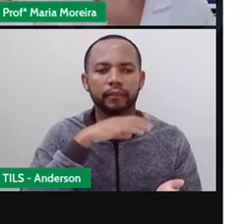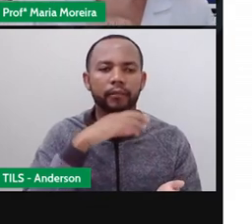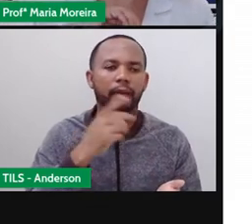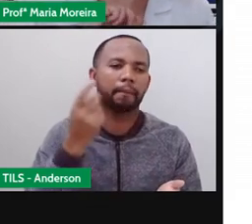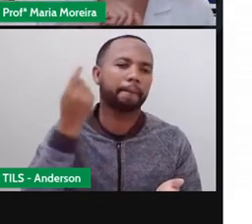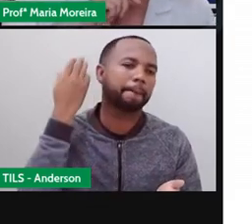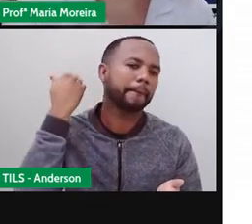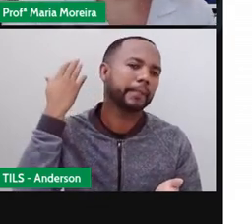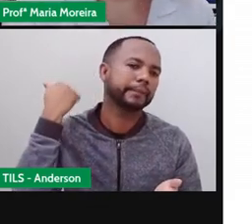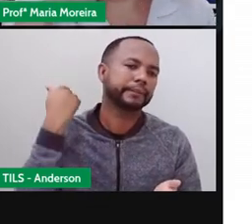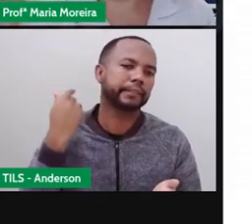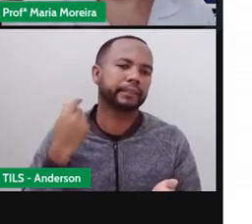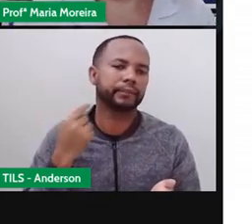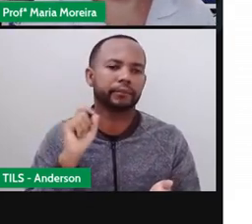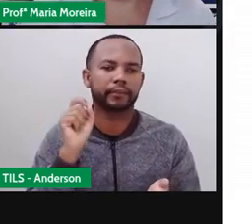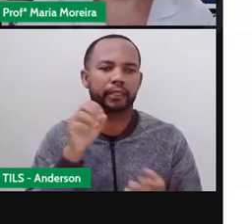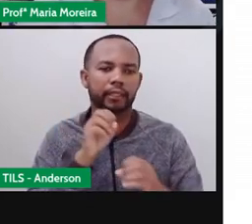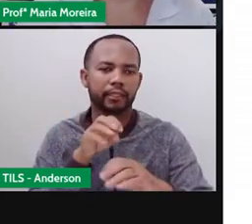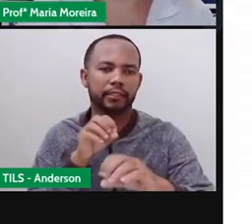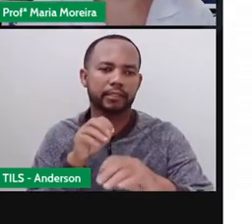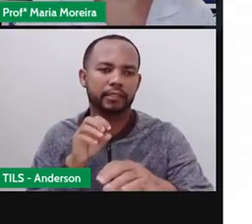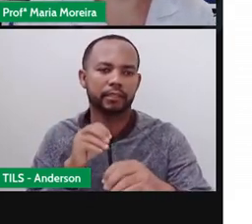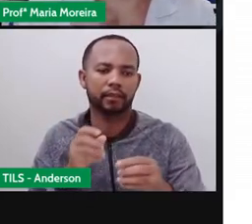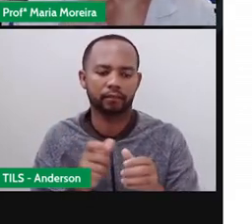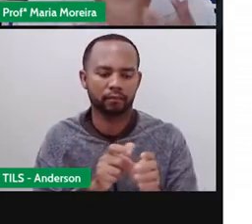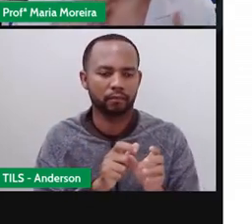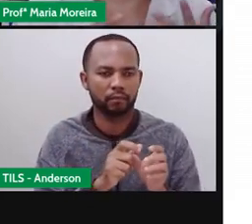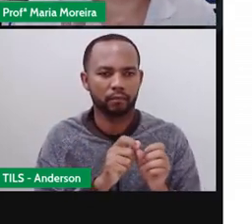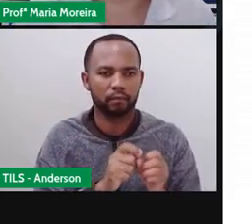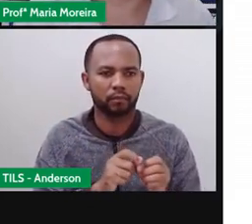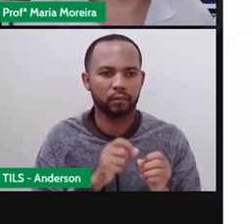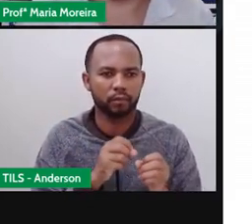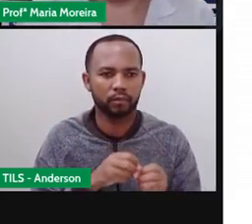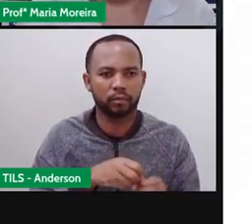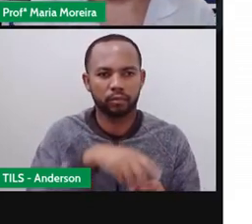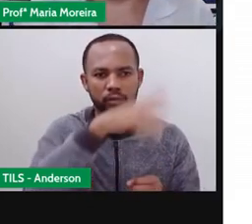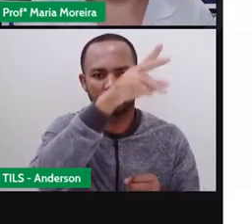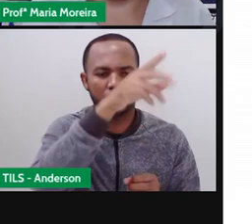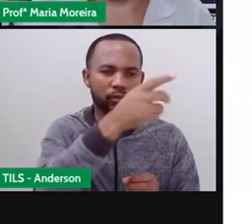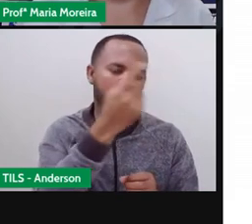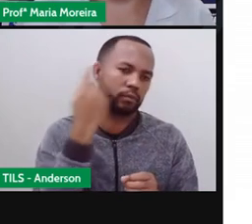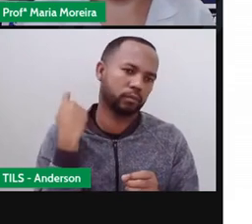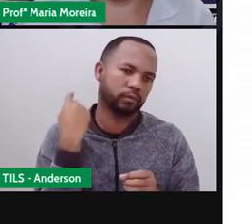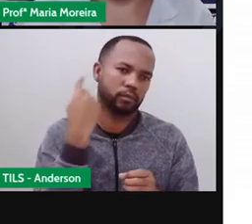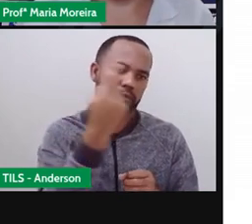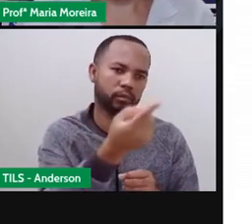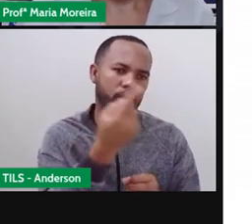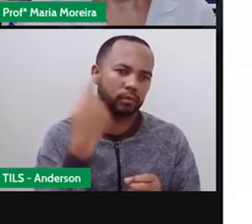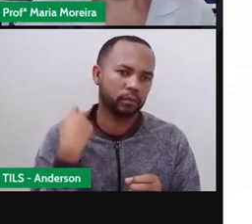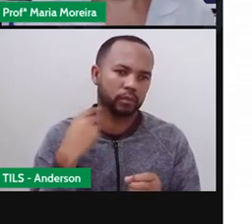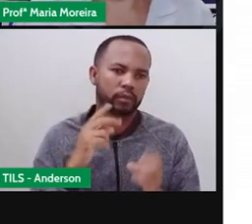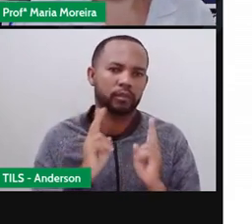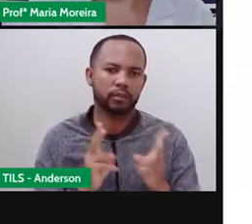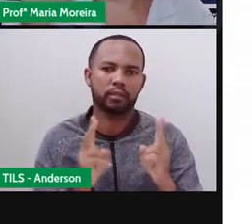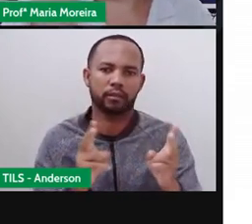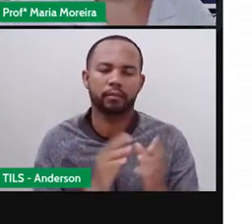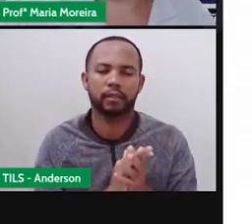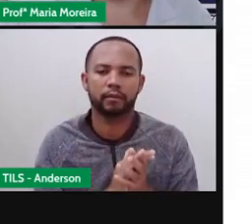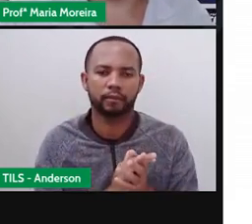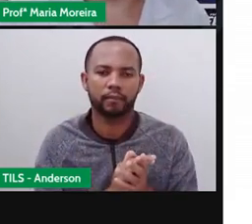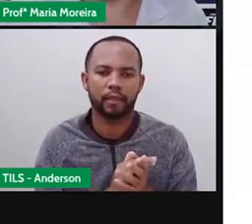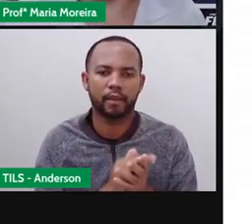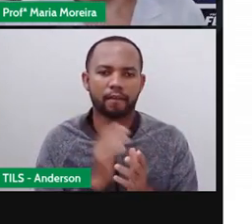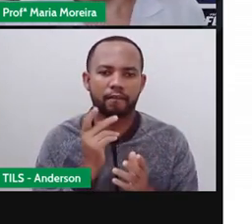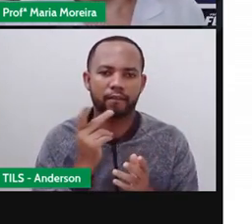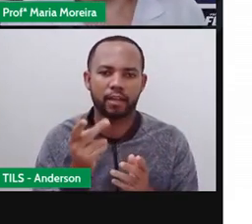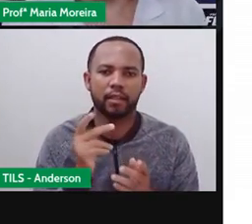Pequenas anotações de um local a outro. E eles tinham todo um treinamento para conseguirem fazer isso. E aí ele fala